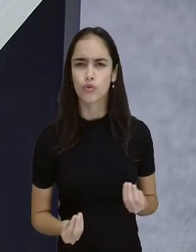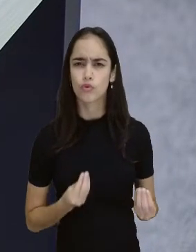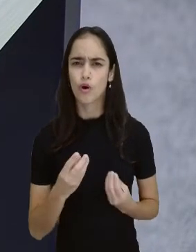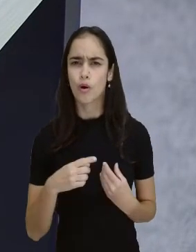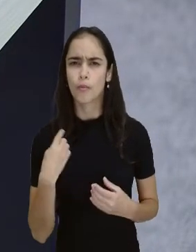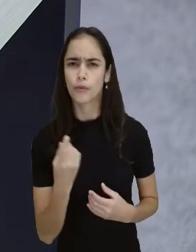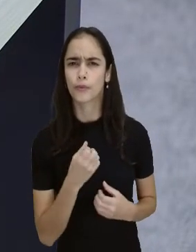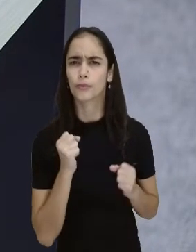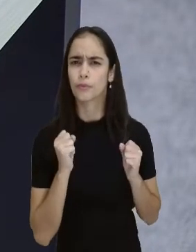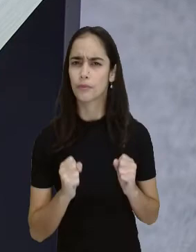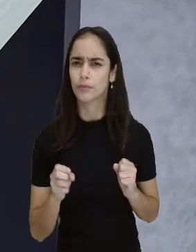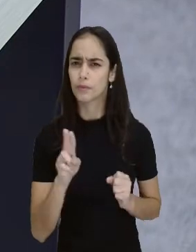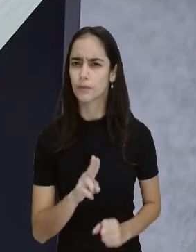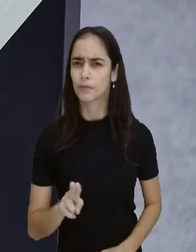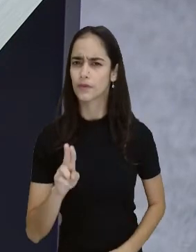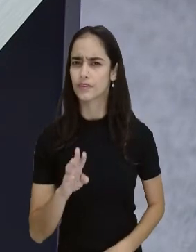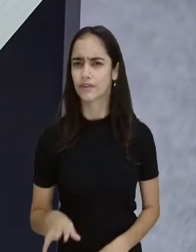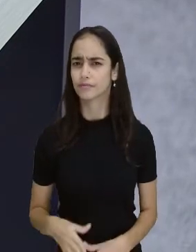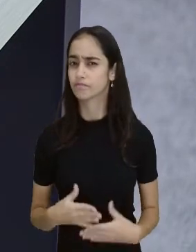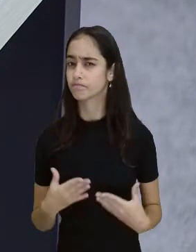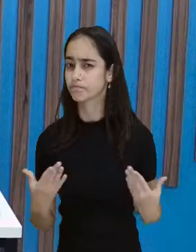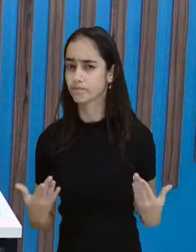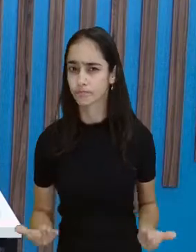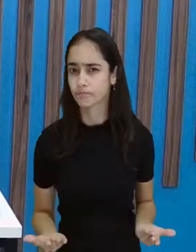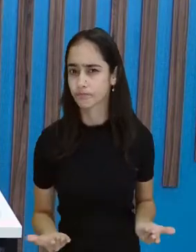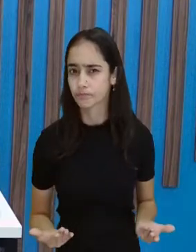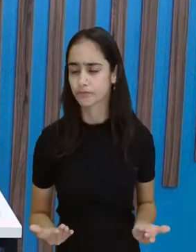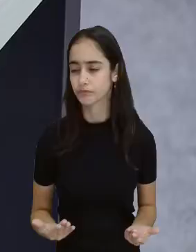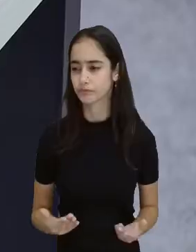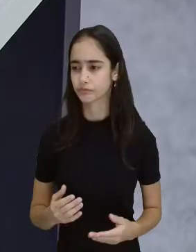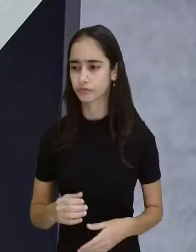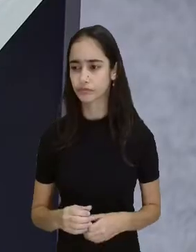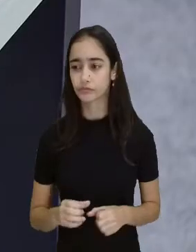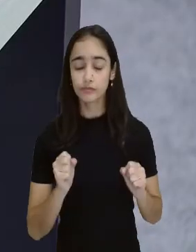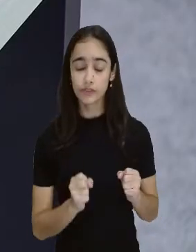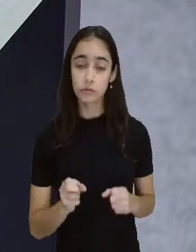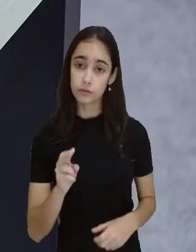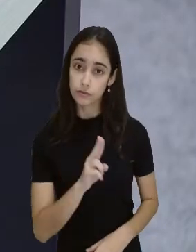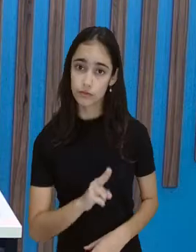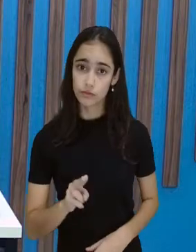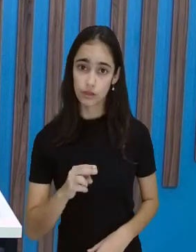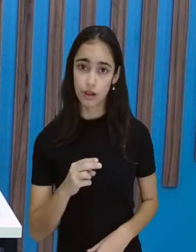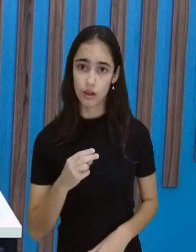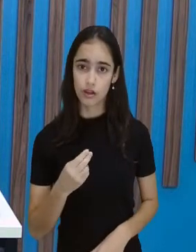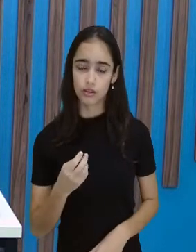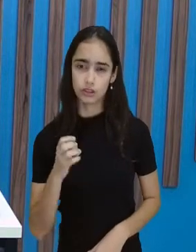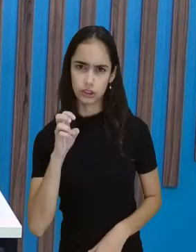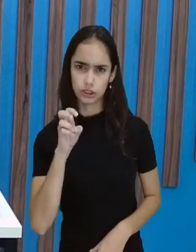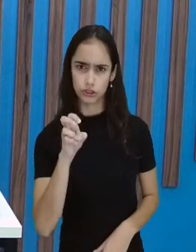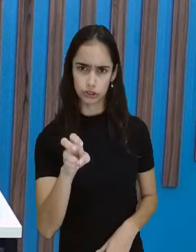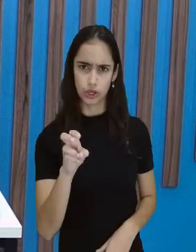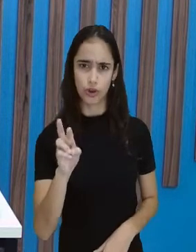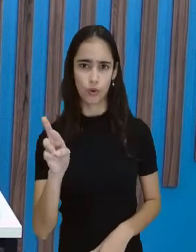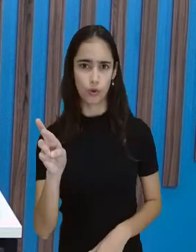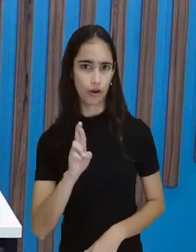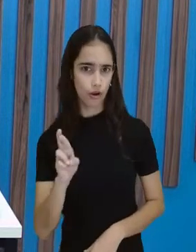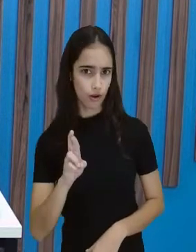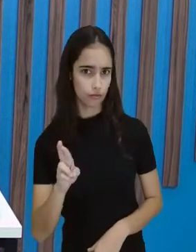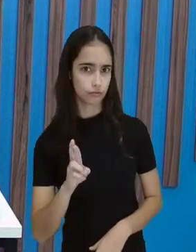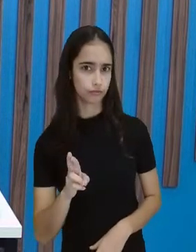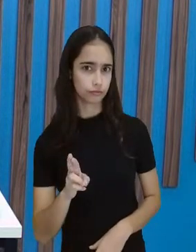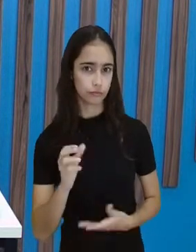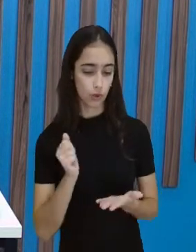Que vai ser o mesmo valor, né? A mesma coisa, só estou trocando a cédula por moeda. Olha, aqui a gente já está